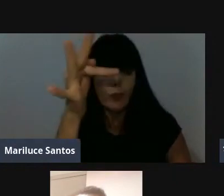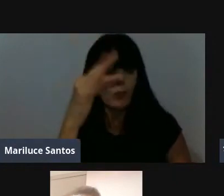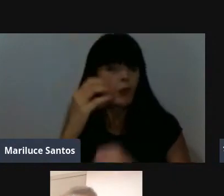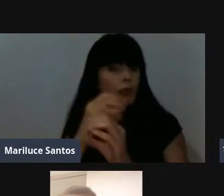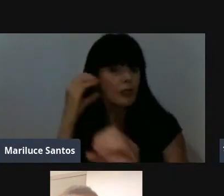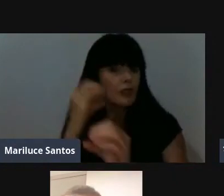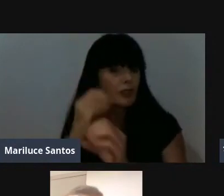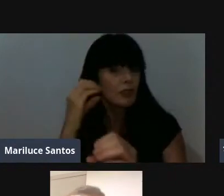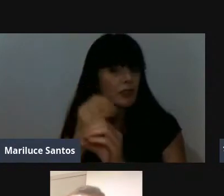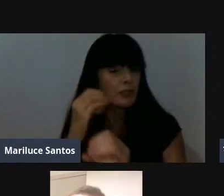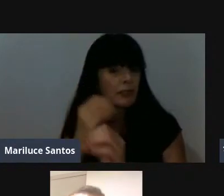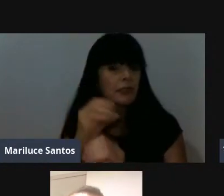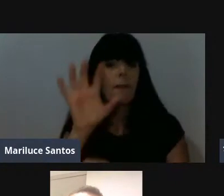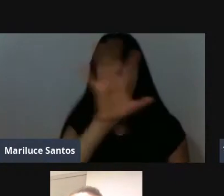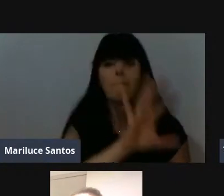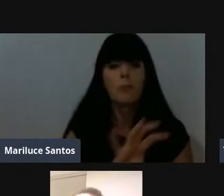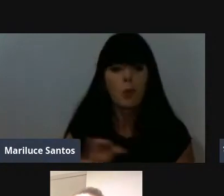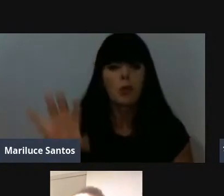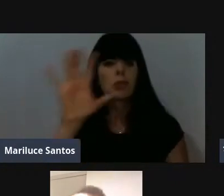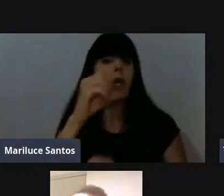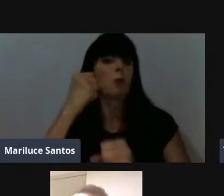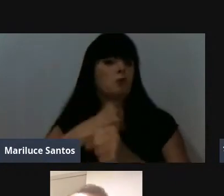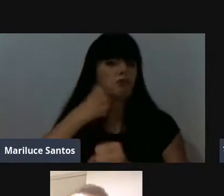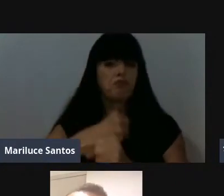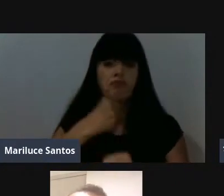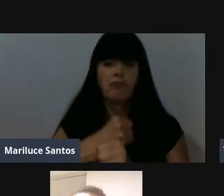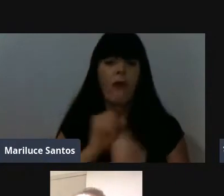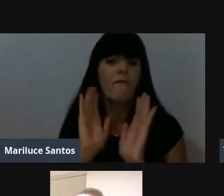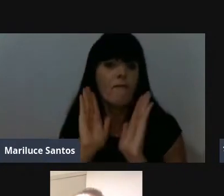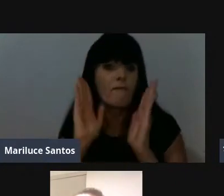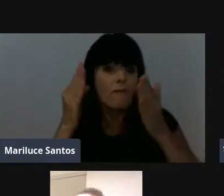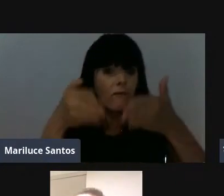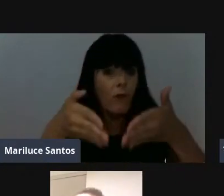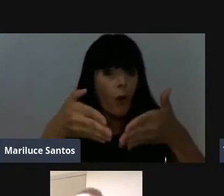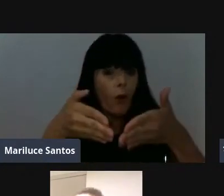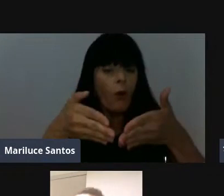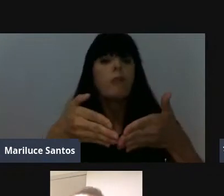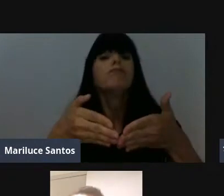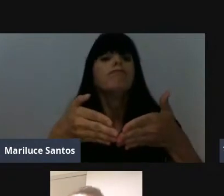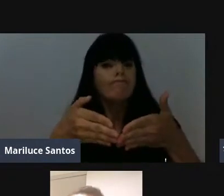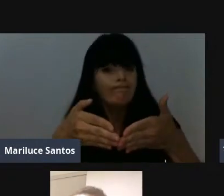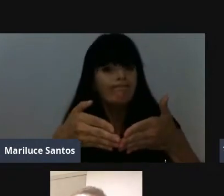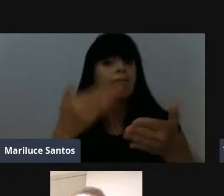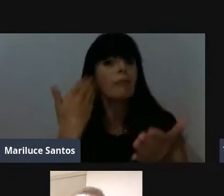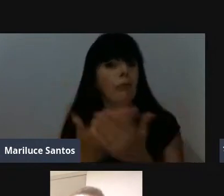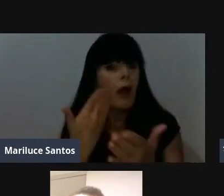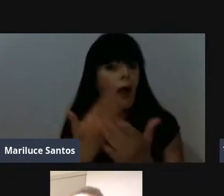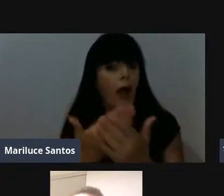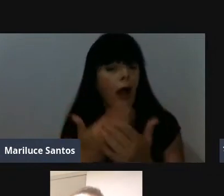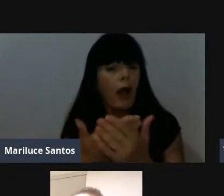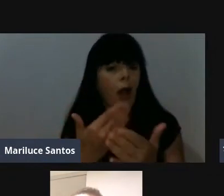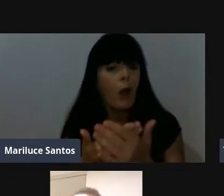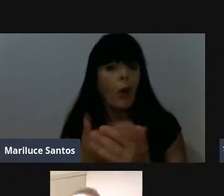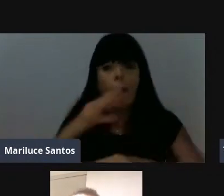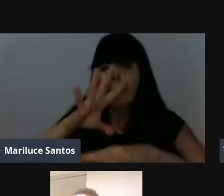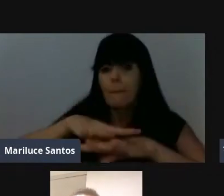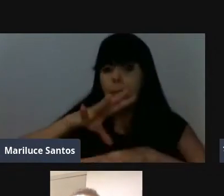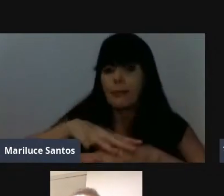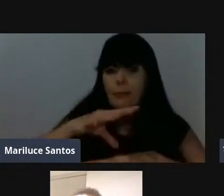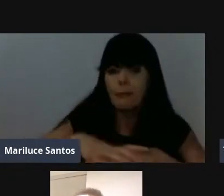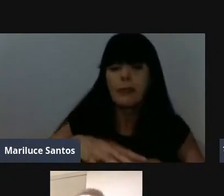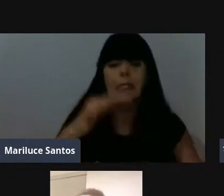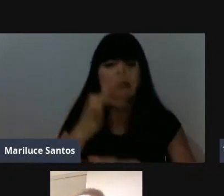fazer engenharia, que seja engenharia de produção, engenharia civil, foquem muito, né, nas aulas de exatas, né,